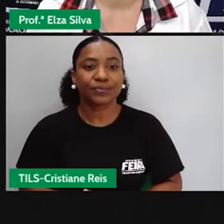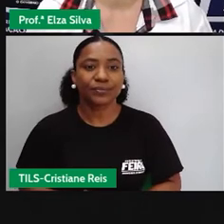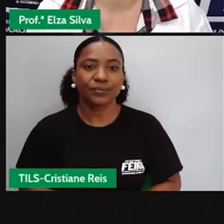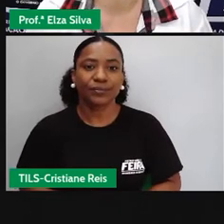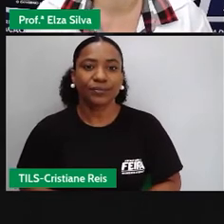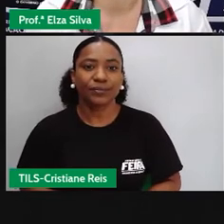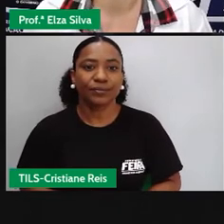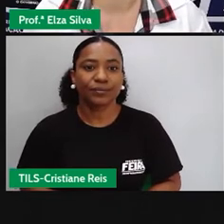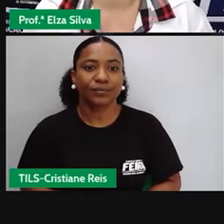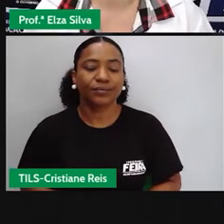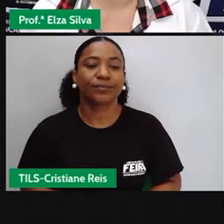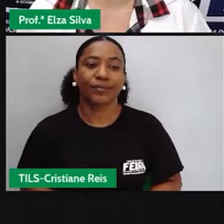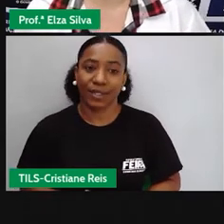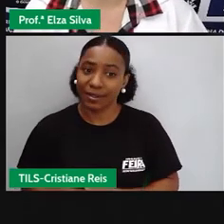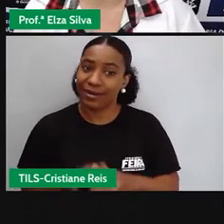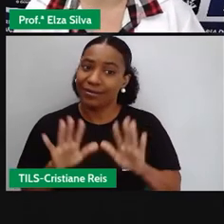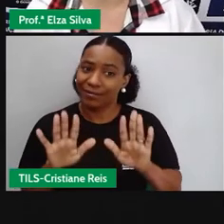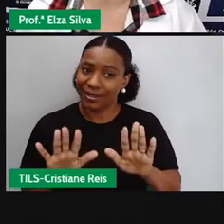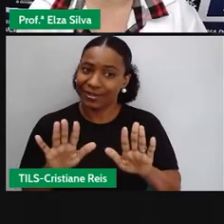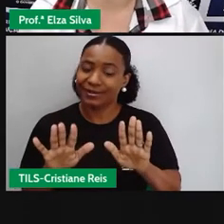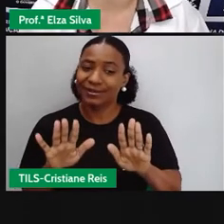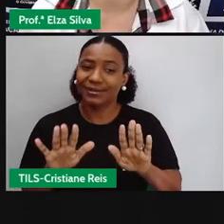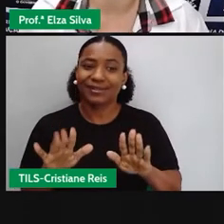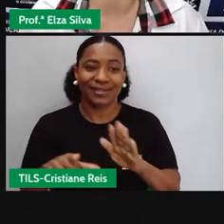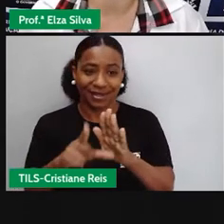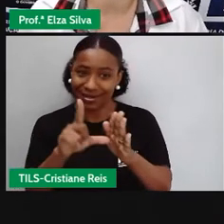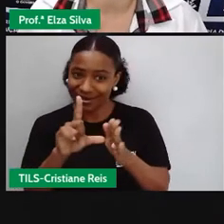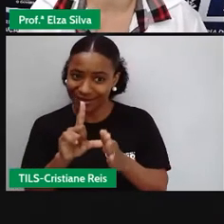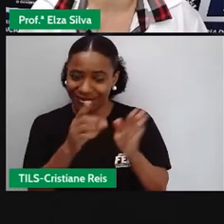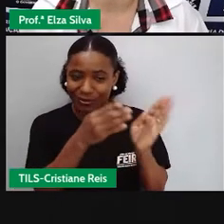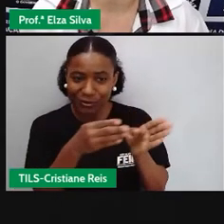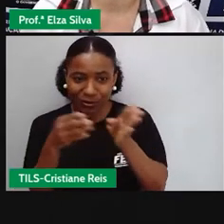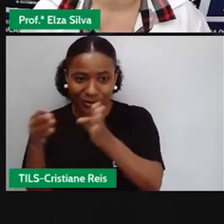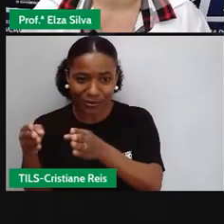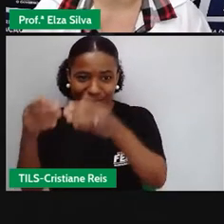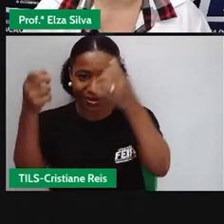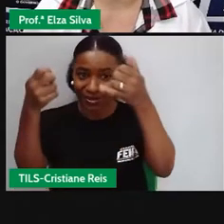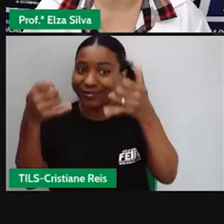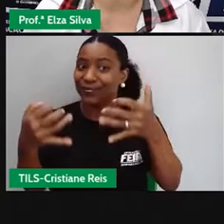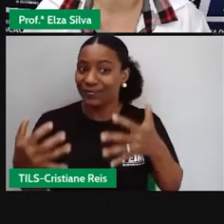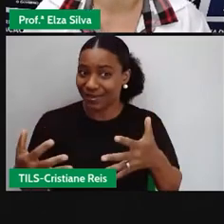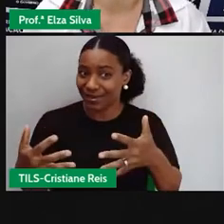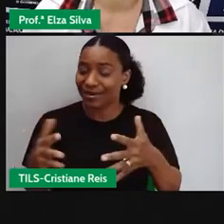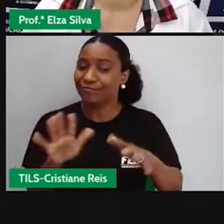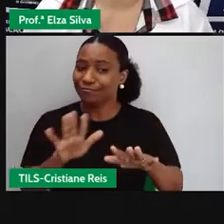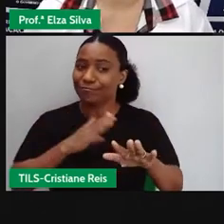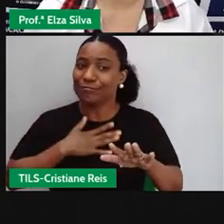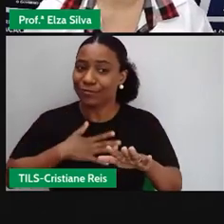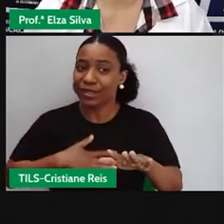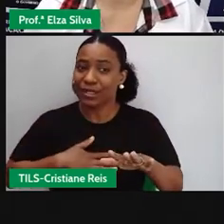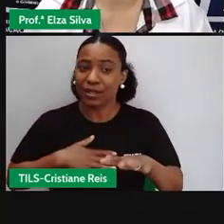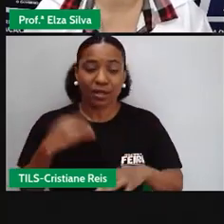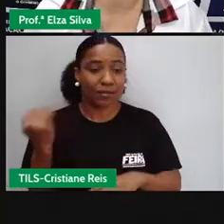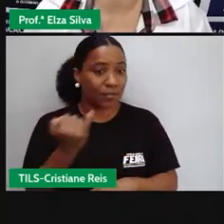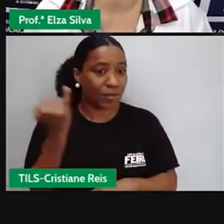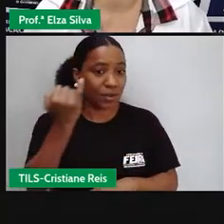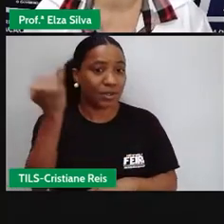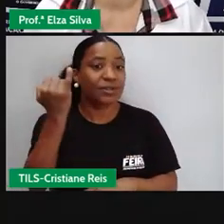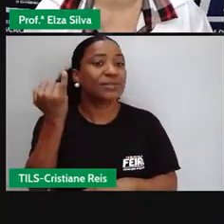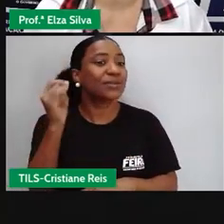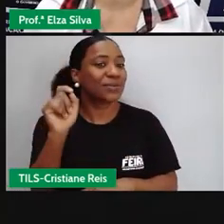E é claro que antes de começarmos o nosso debate no dia de hoje, é importante que a gente se